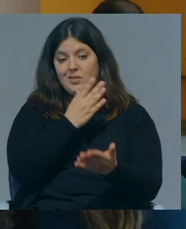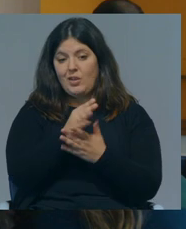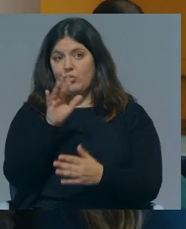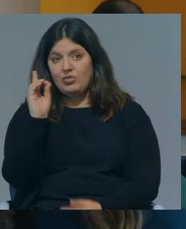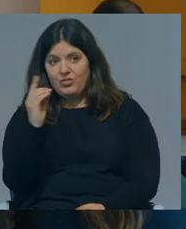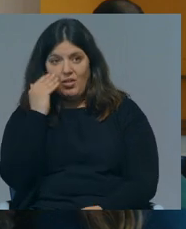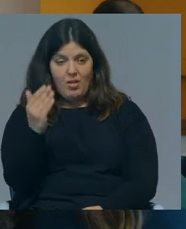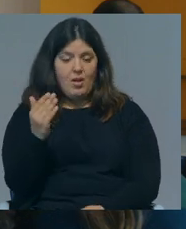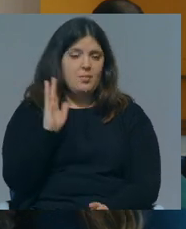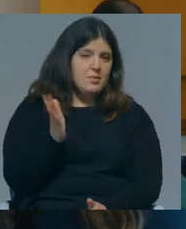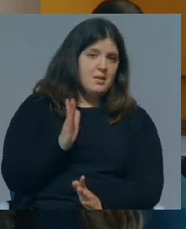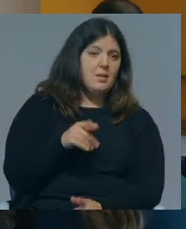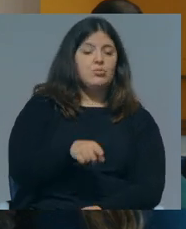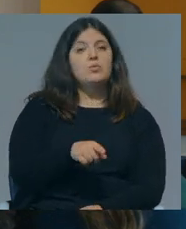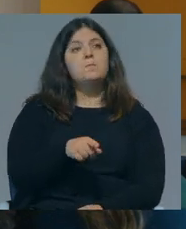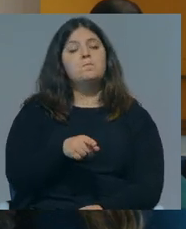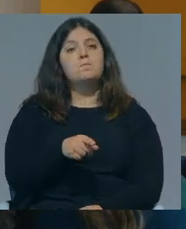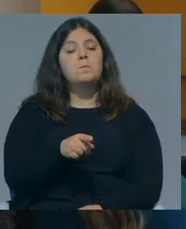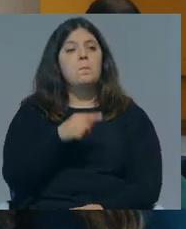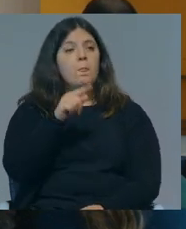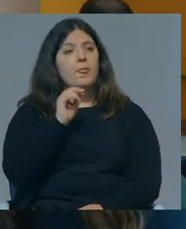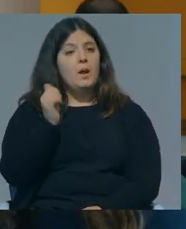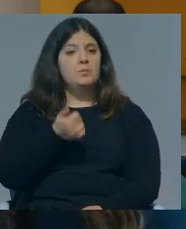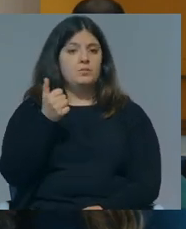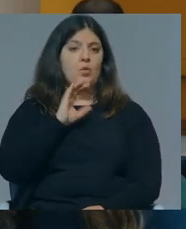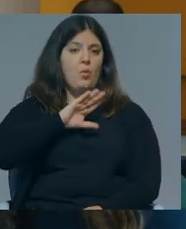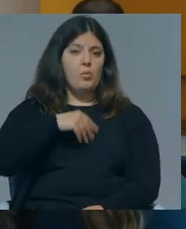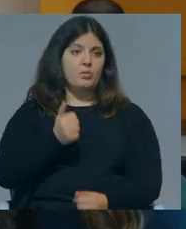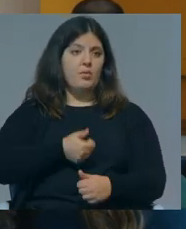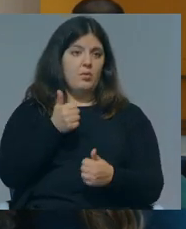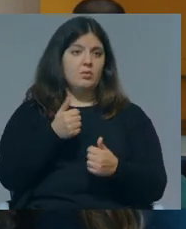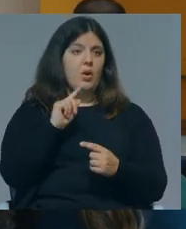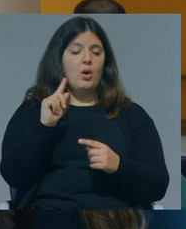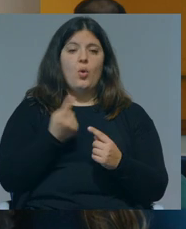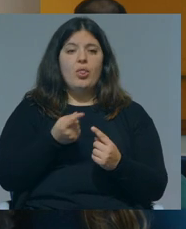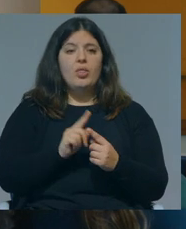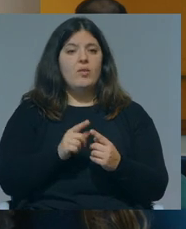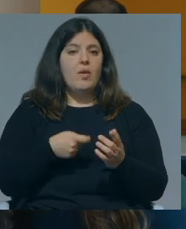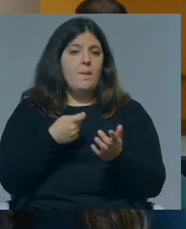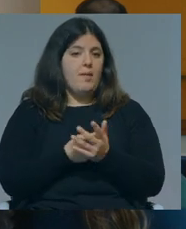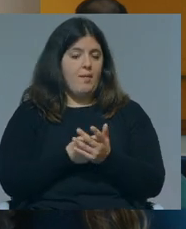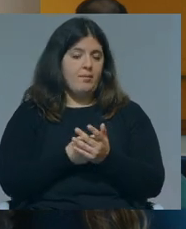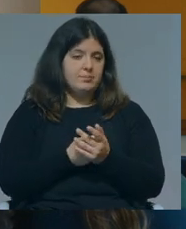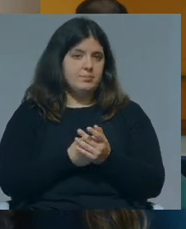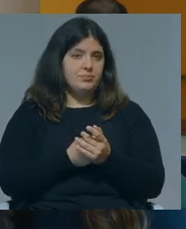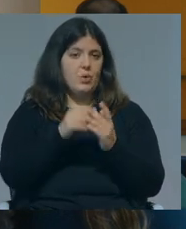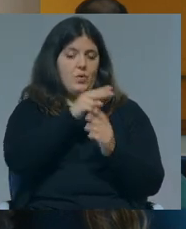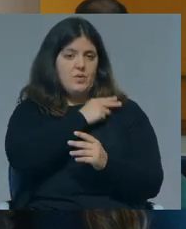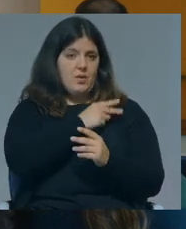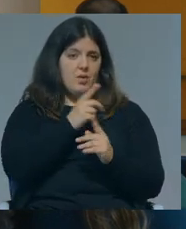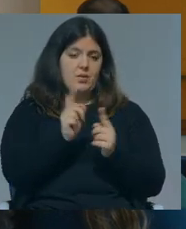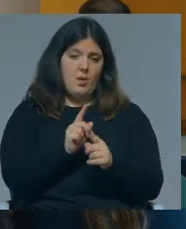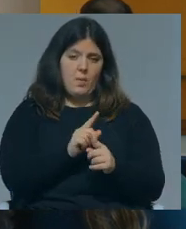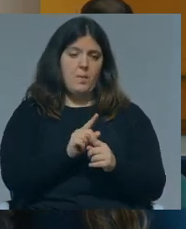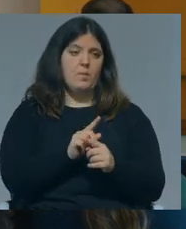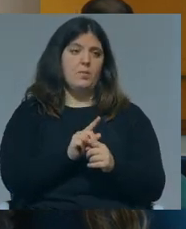e é por isso que é o ideal, no mundo ideal, eu acho que não devia haver propinas do ensino universitário, superior,